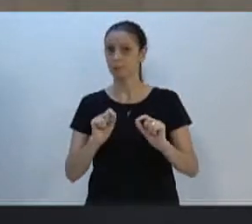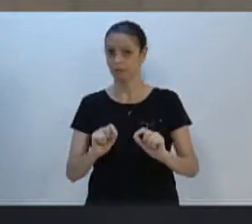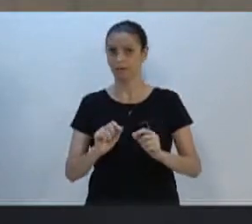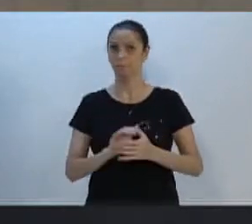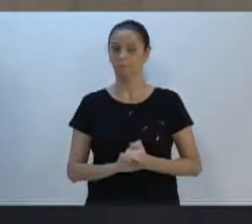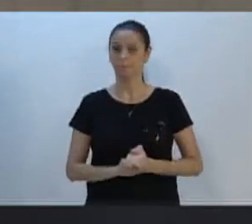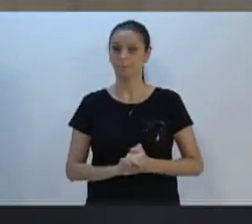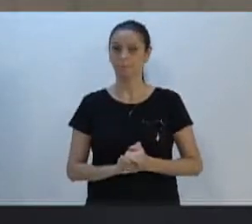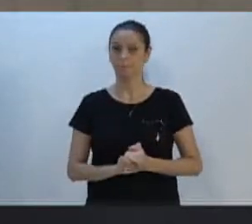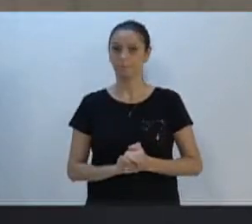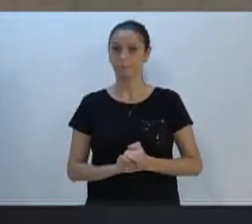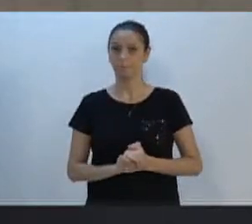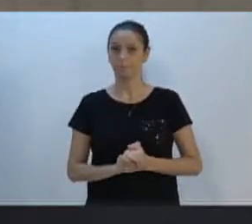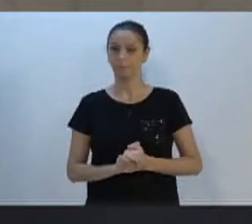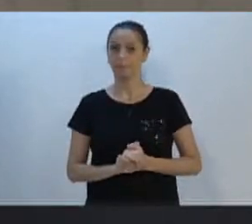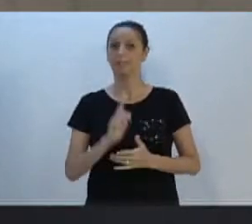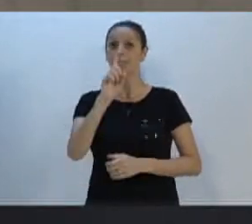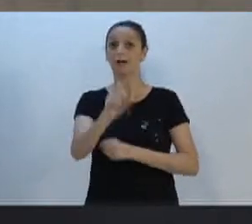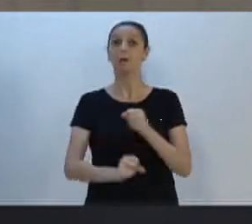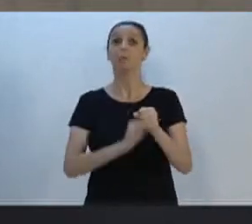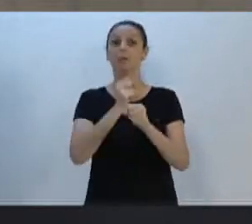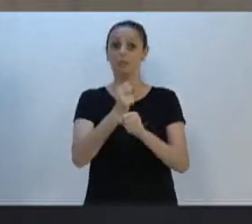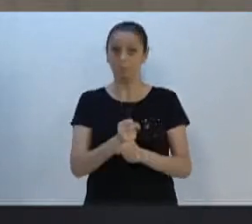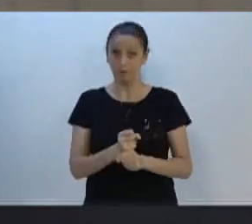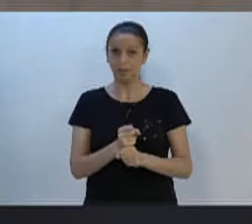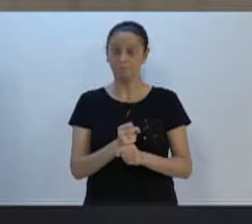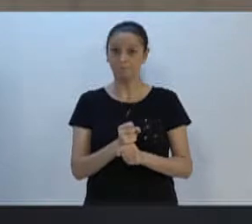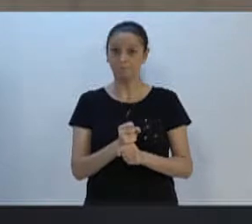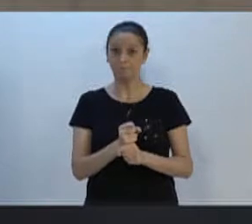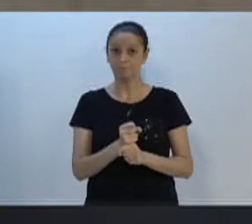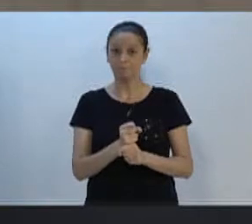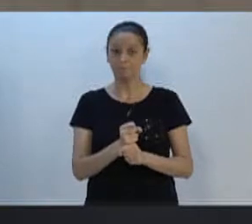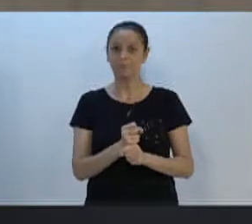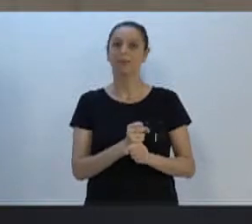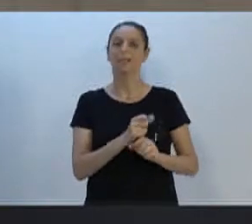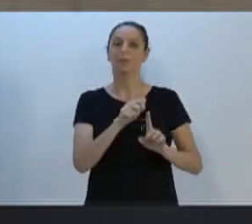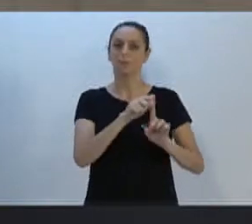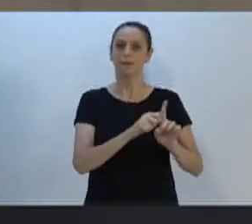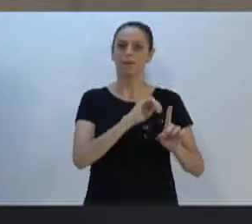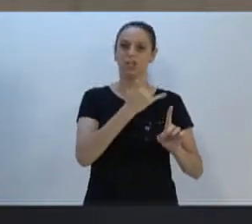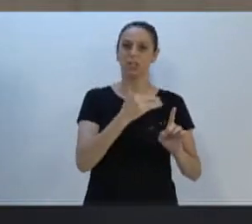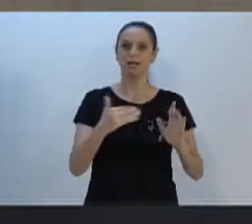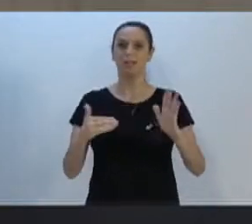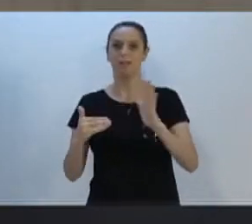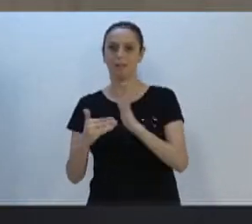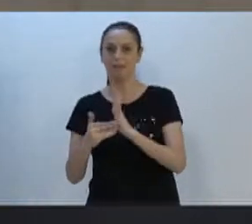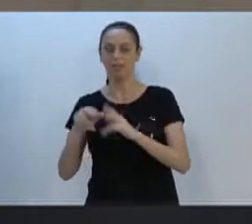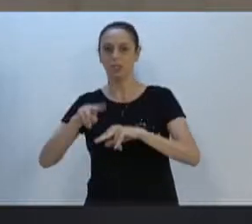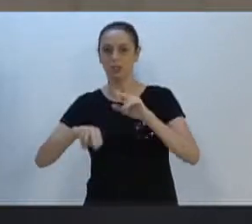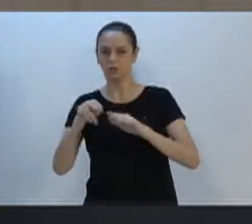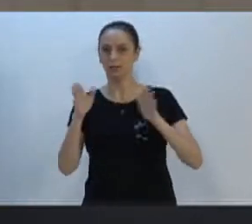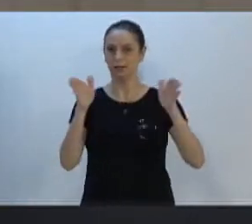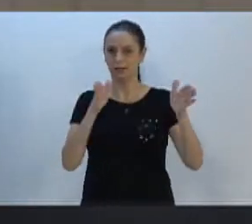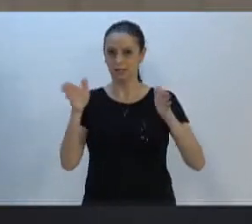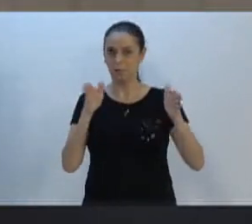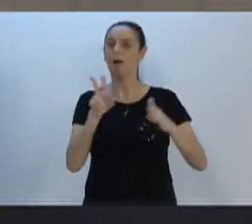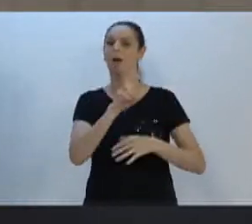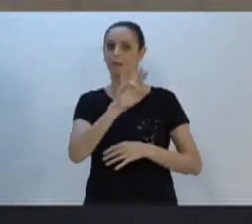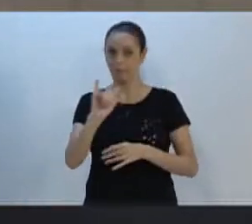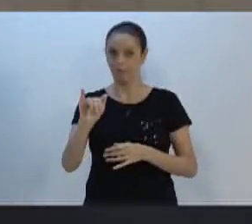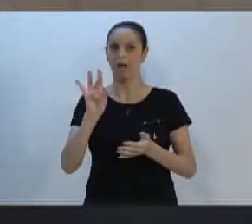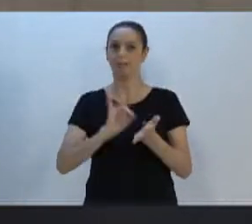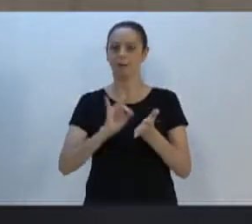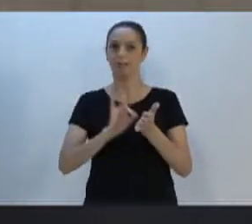no primeiro semestre de 2020 ele irá determinar a abertura da